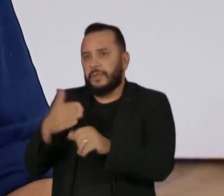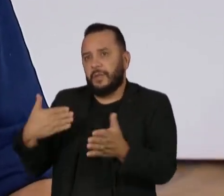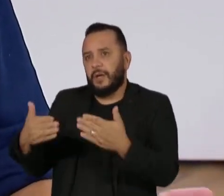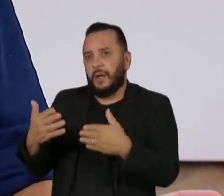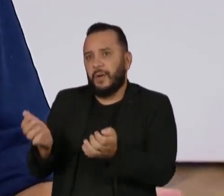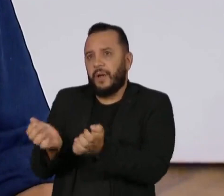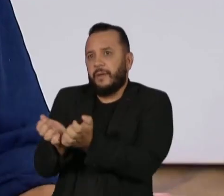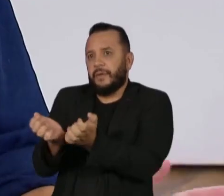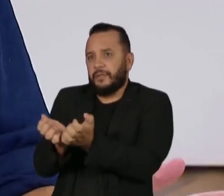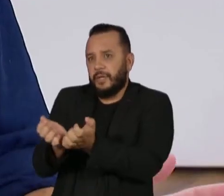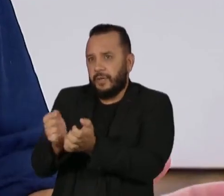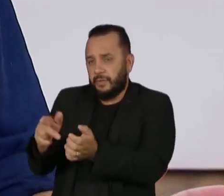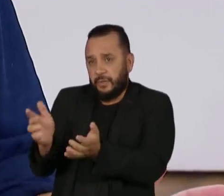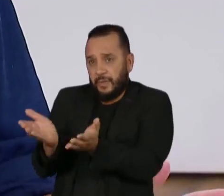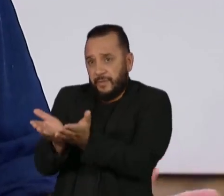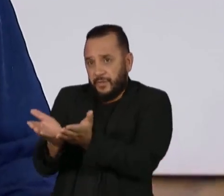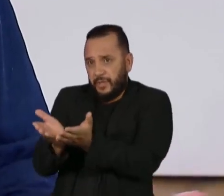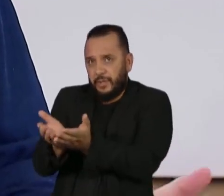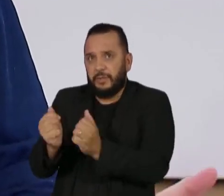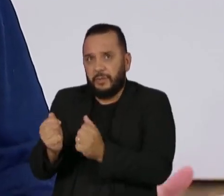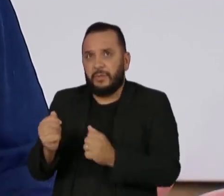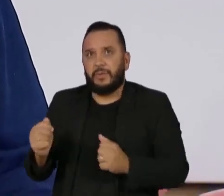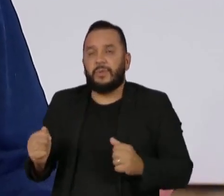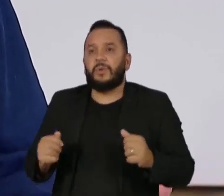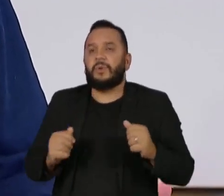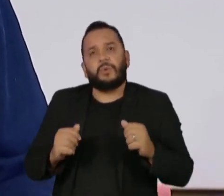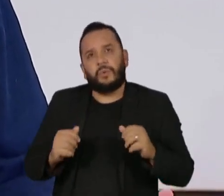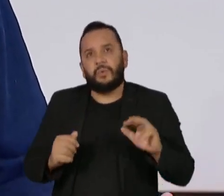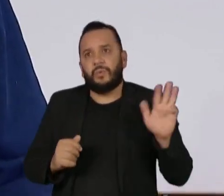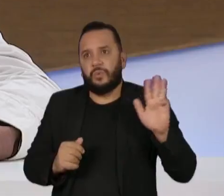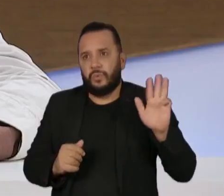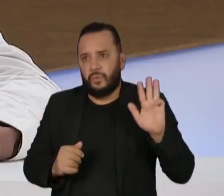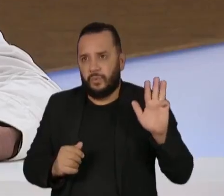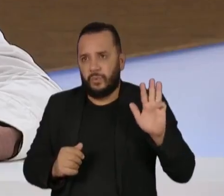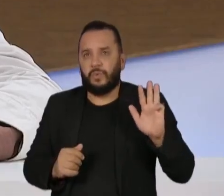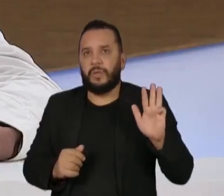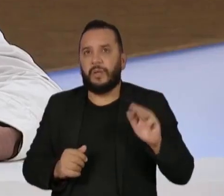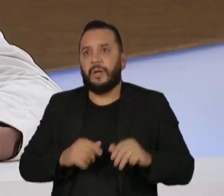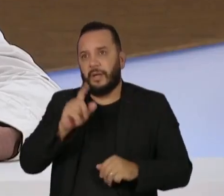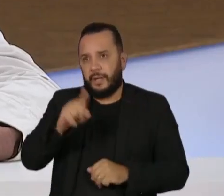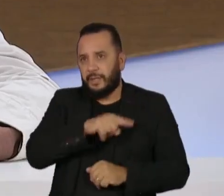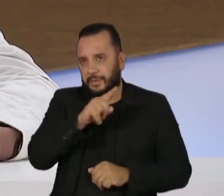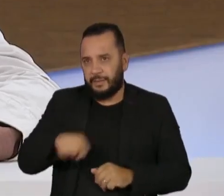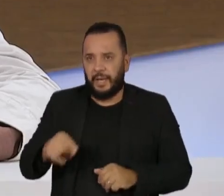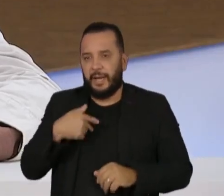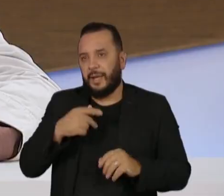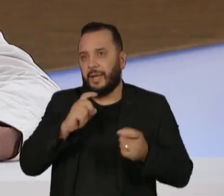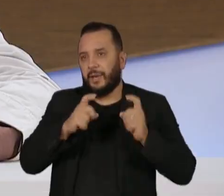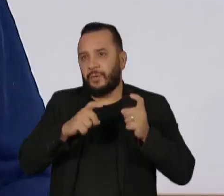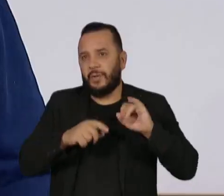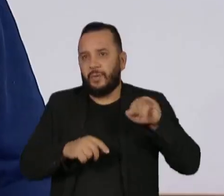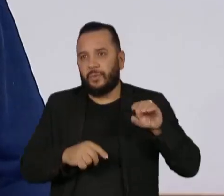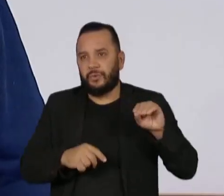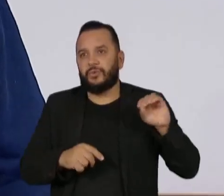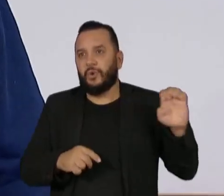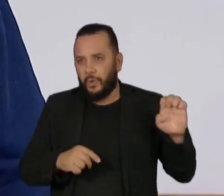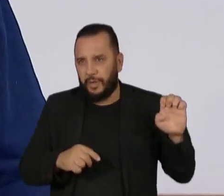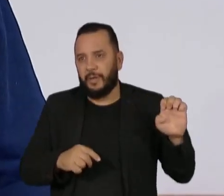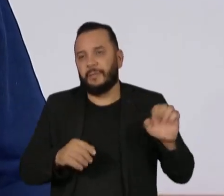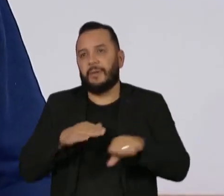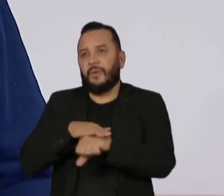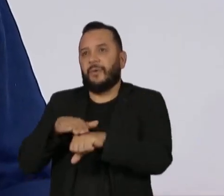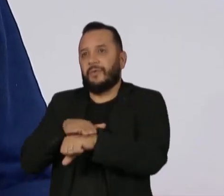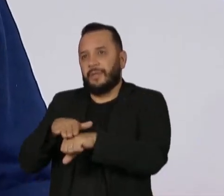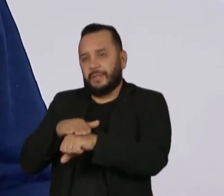exemplo, o Lula cancela a reunião com o Joe Biden para falar com você, entendeu? Essa é uma das coisas que eles mais querem descobrir